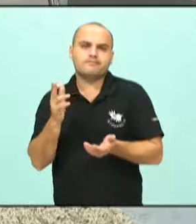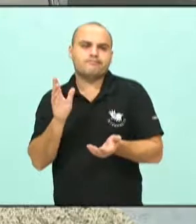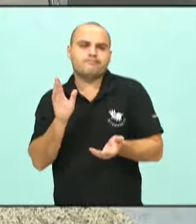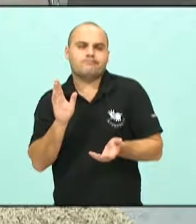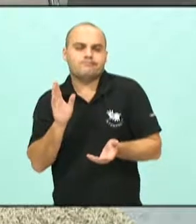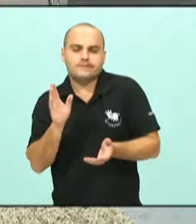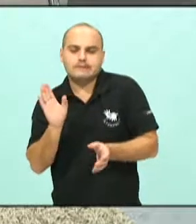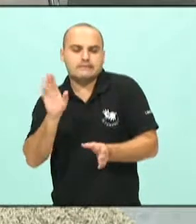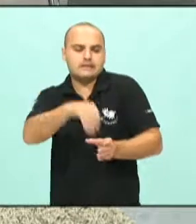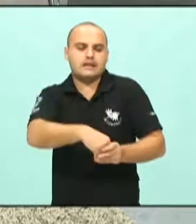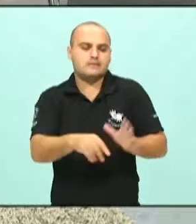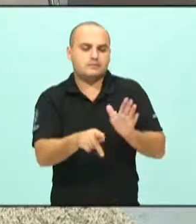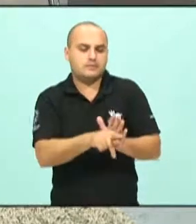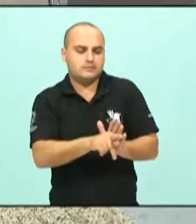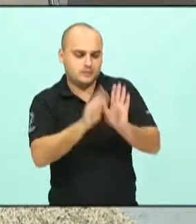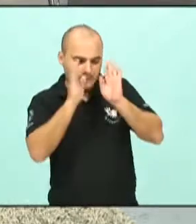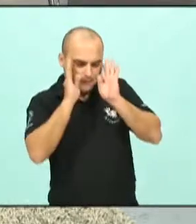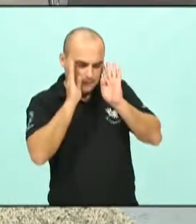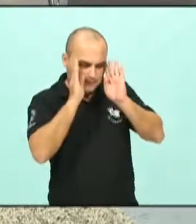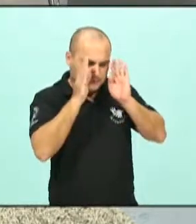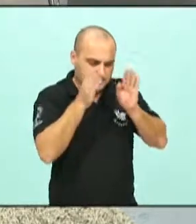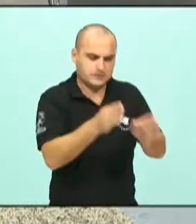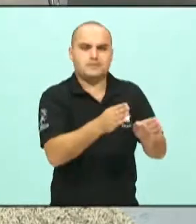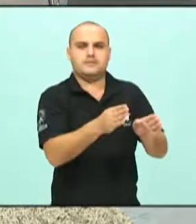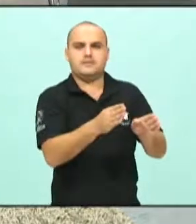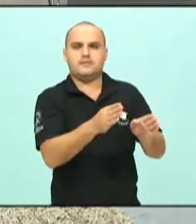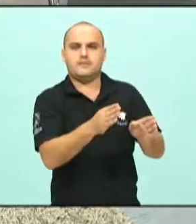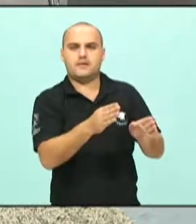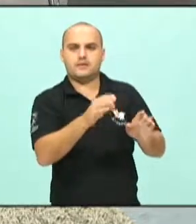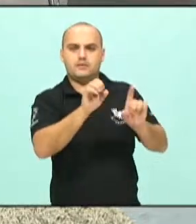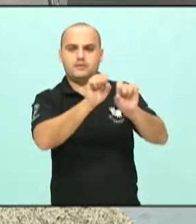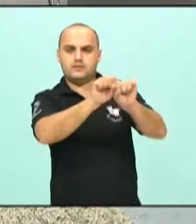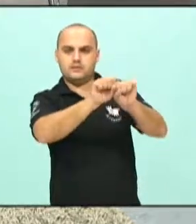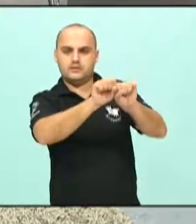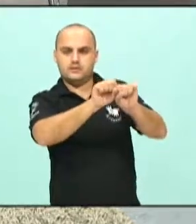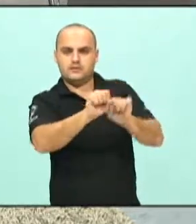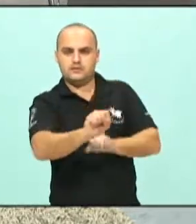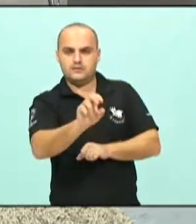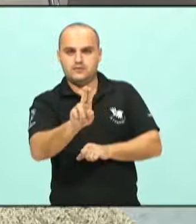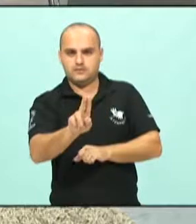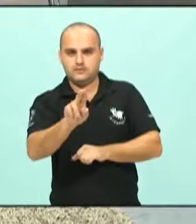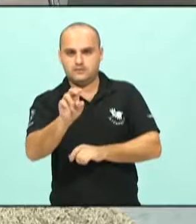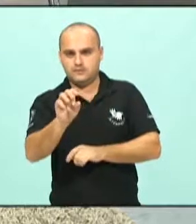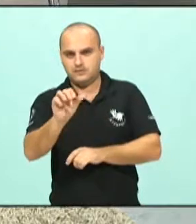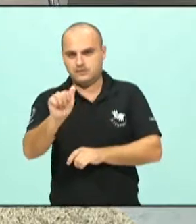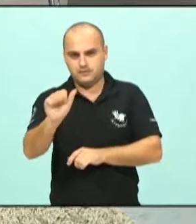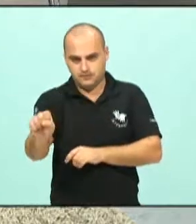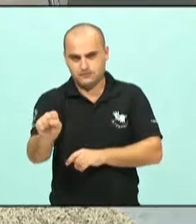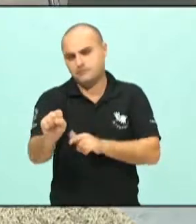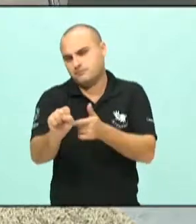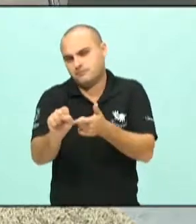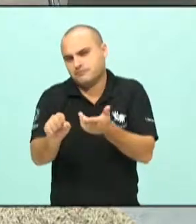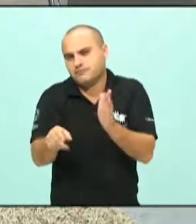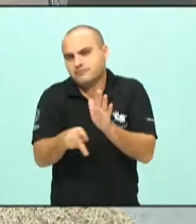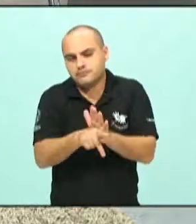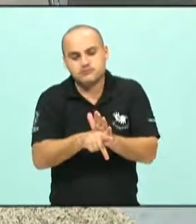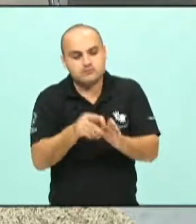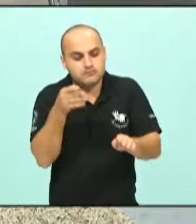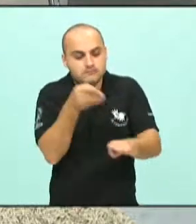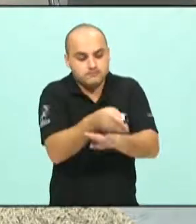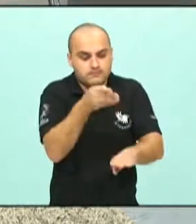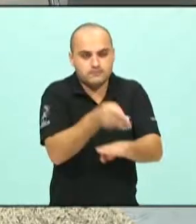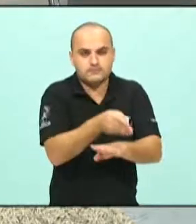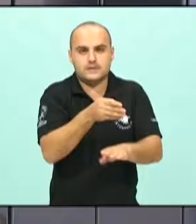daquele público que preconiza o Sistema Único de Assistência Social para que eles estivessem fazendo parte da